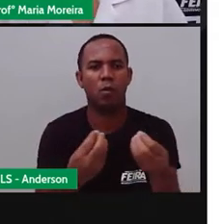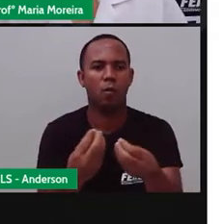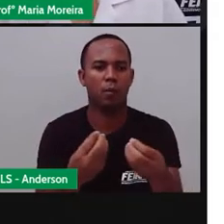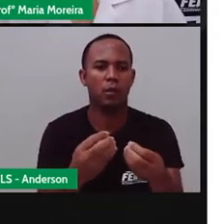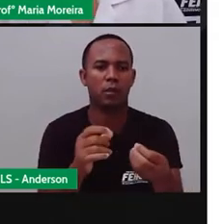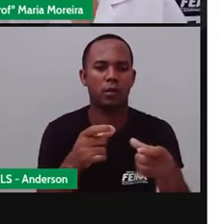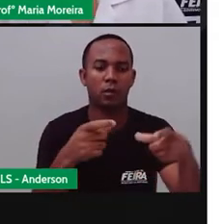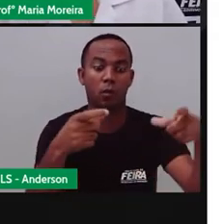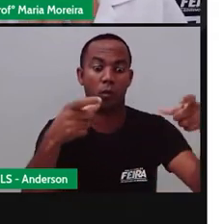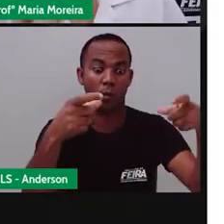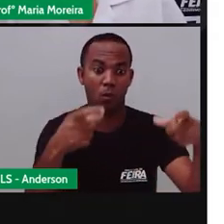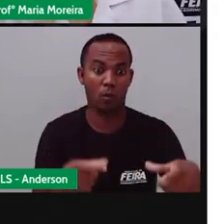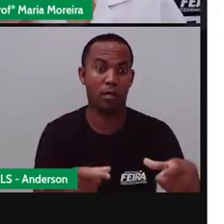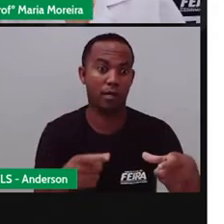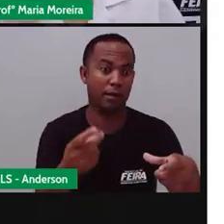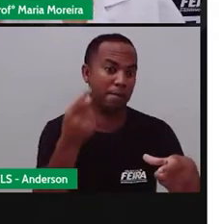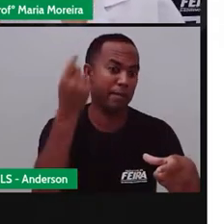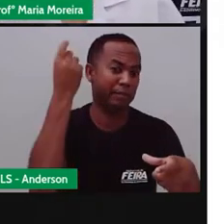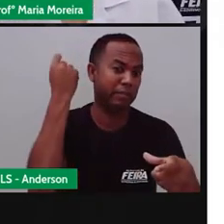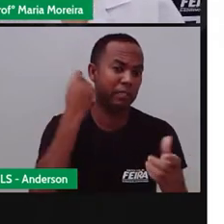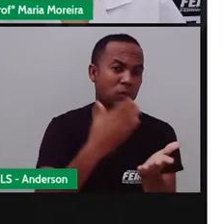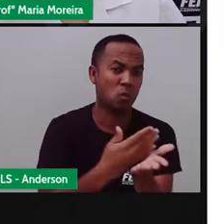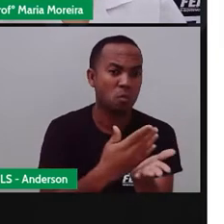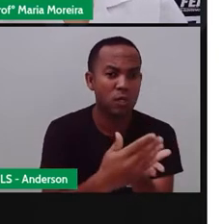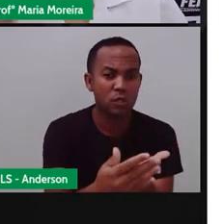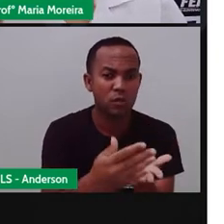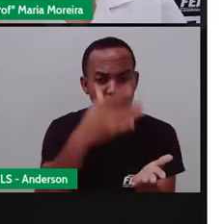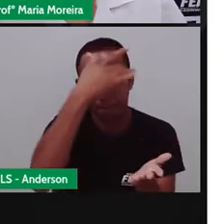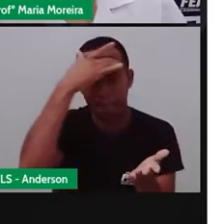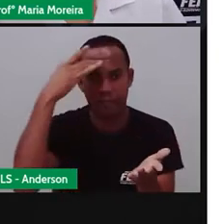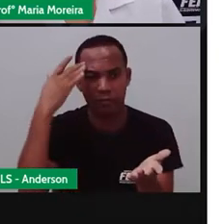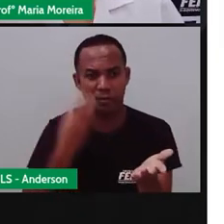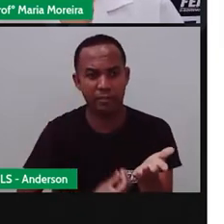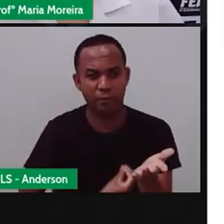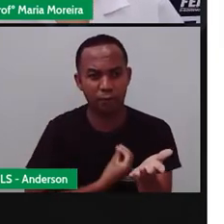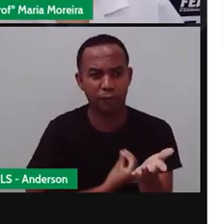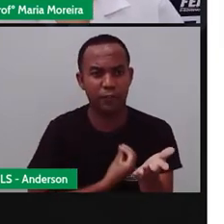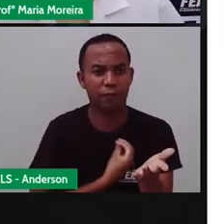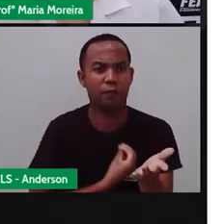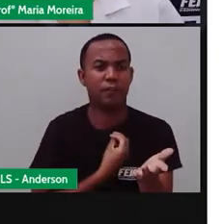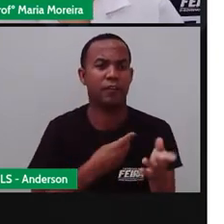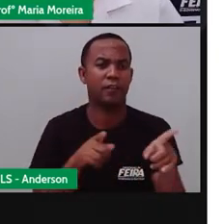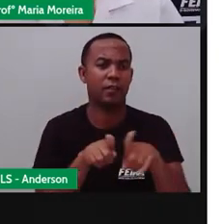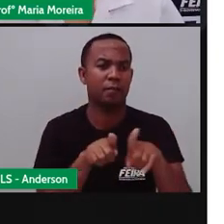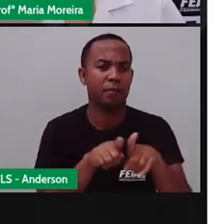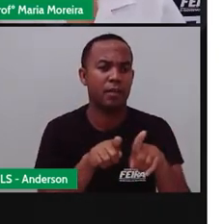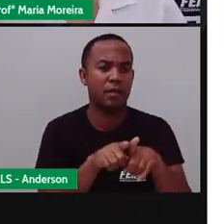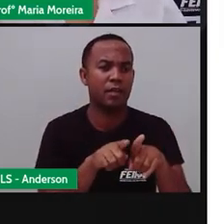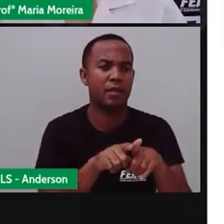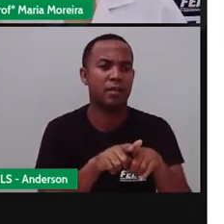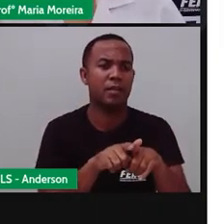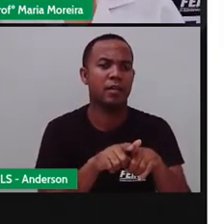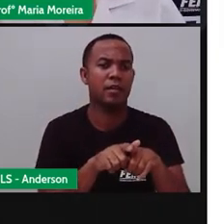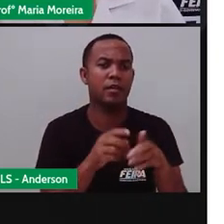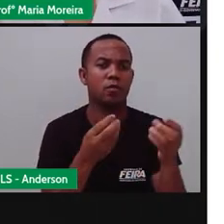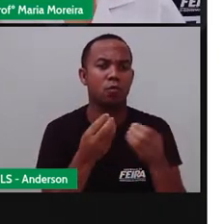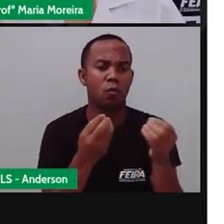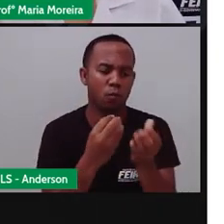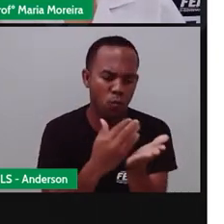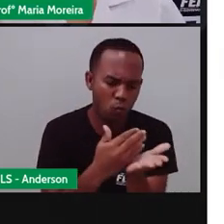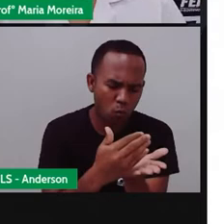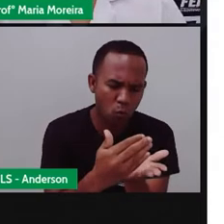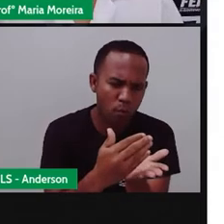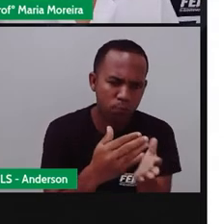local. E as pessoas que nele vivem, né? E que formam a comunidade. Então, se a for pensar em Feira de Santana, por